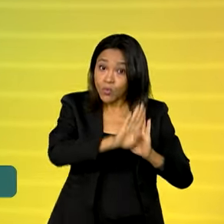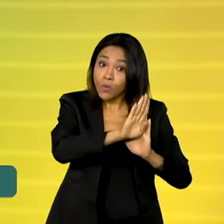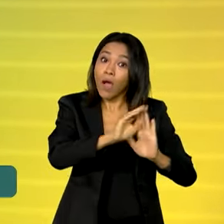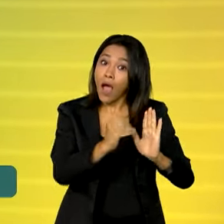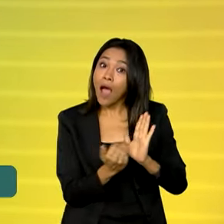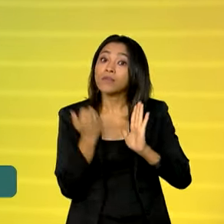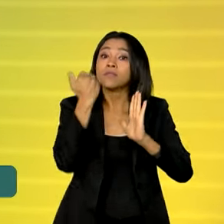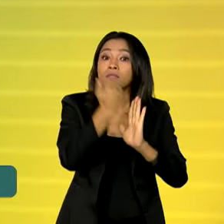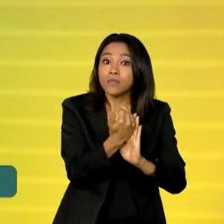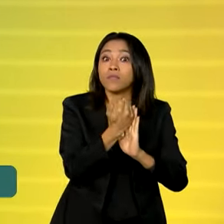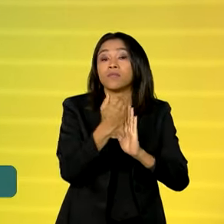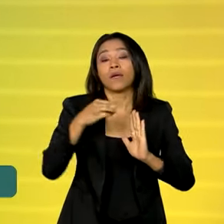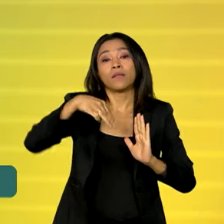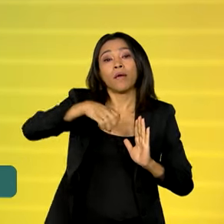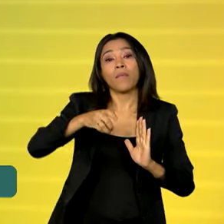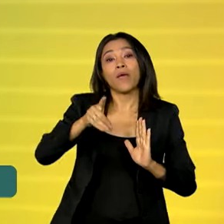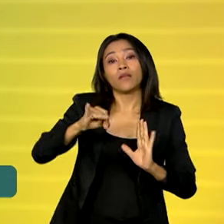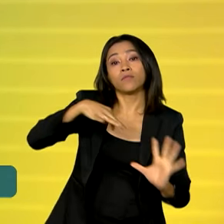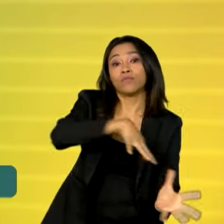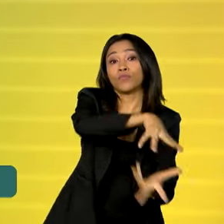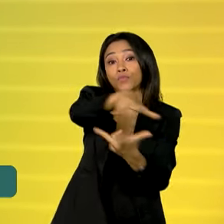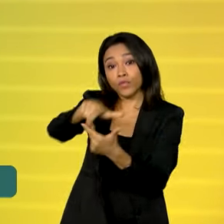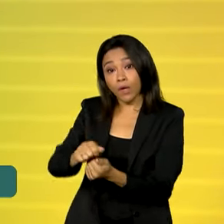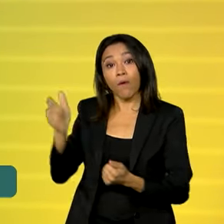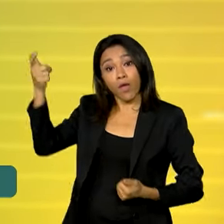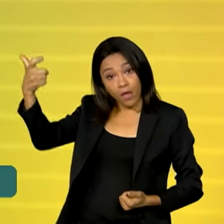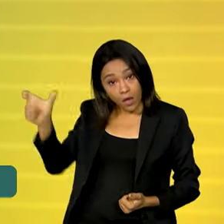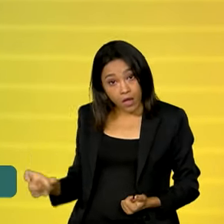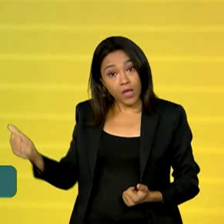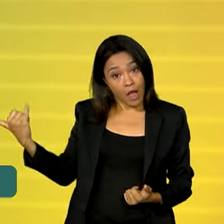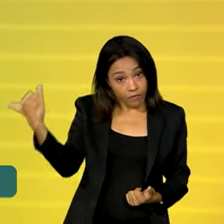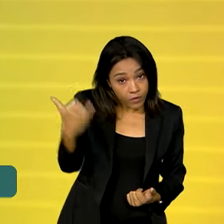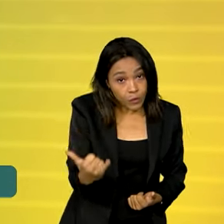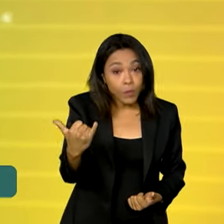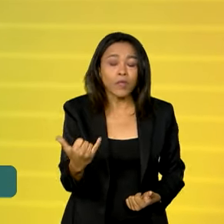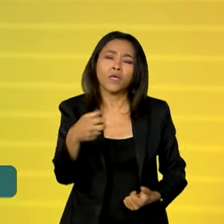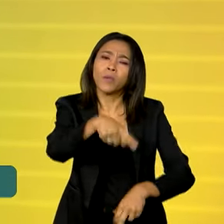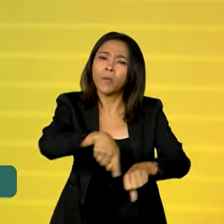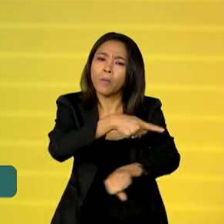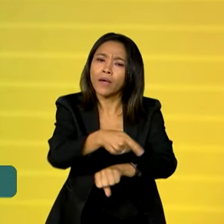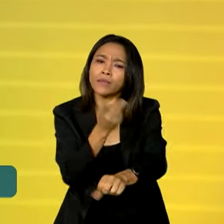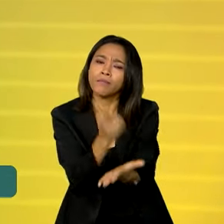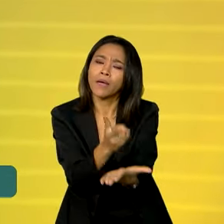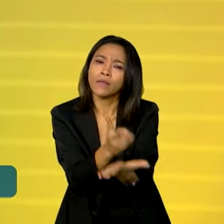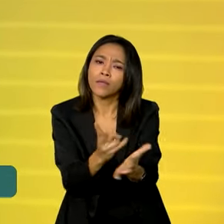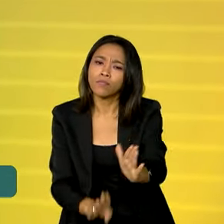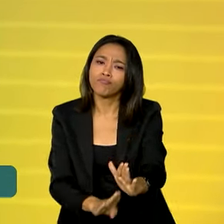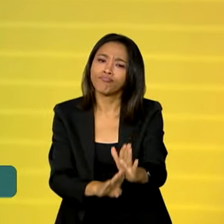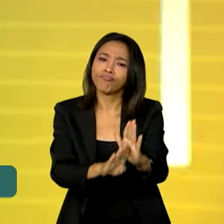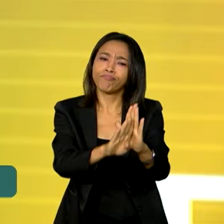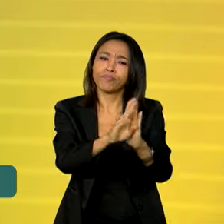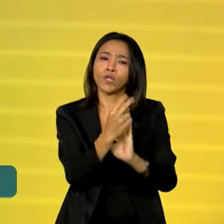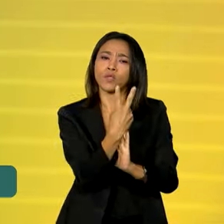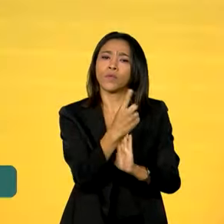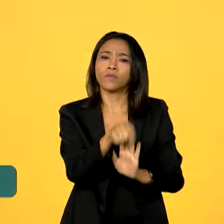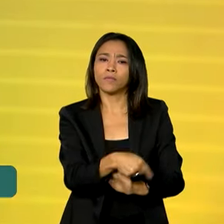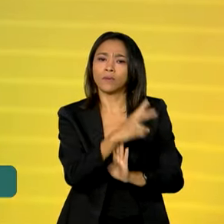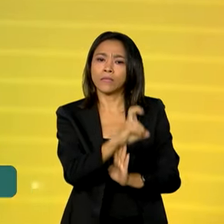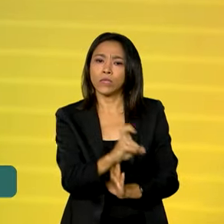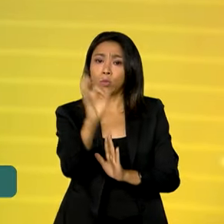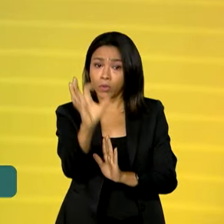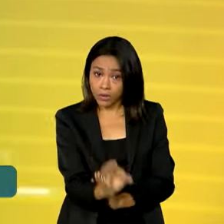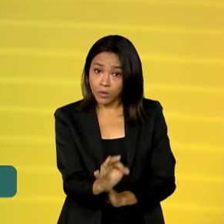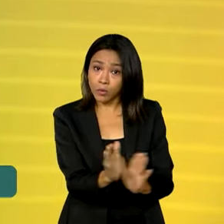da média mundial neste ano. Ele também afirmou que é possível que o país mantenha um crescimento médio de 2,5%